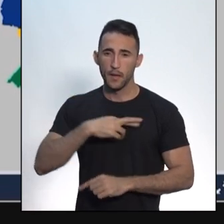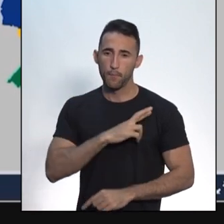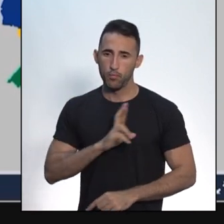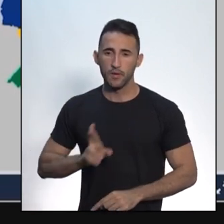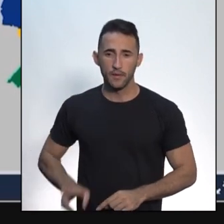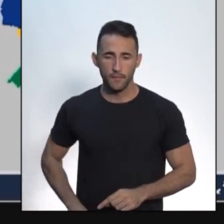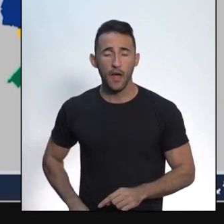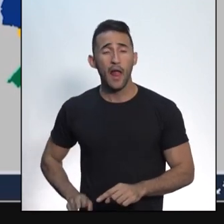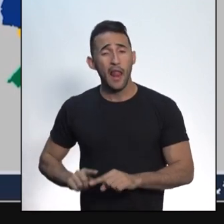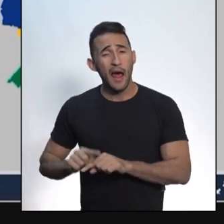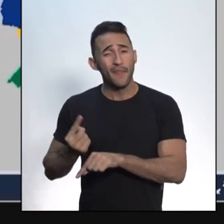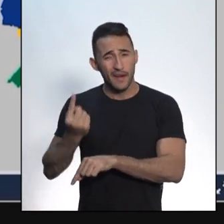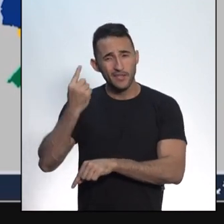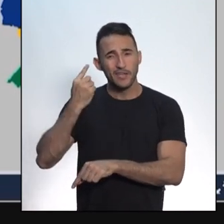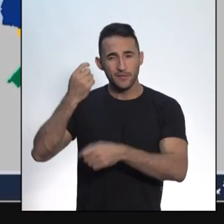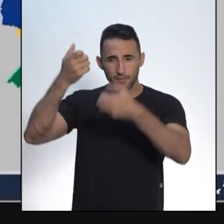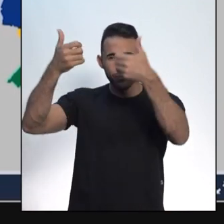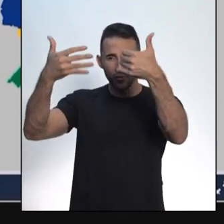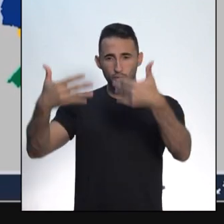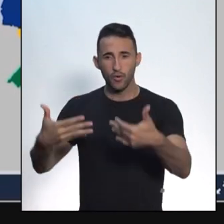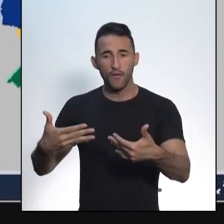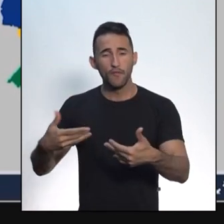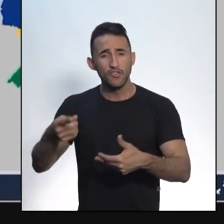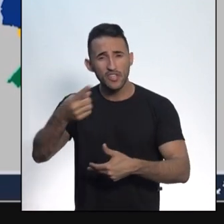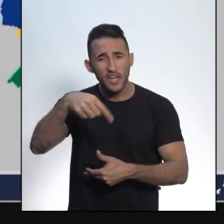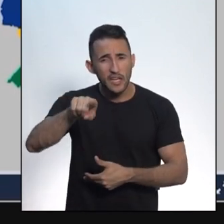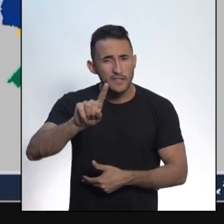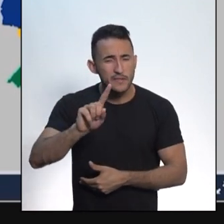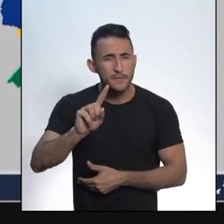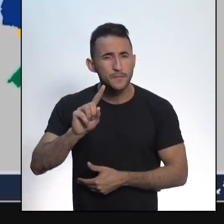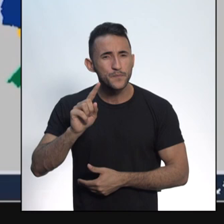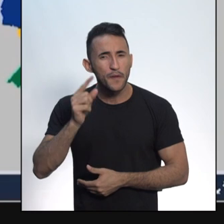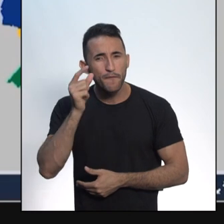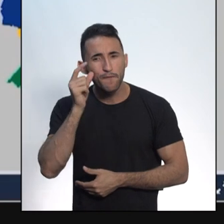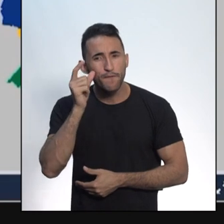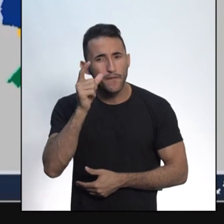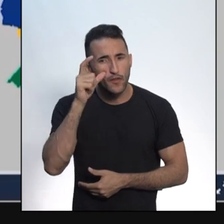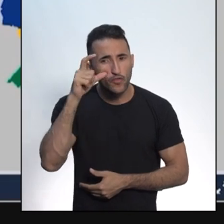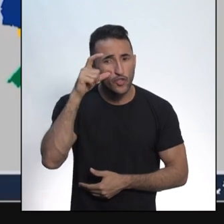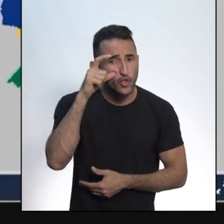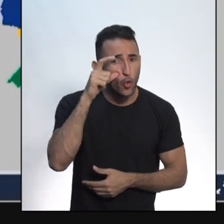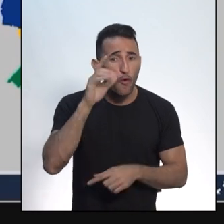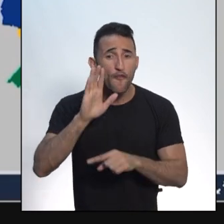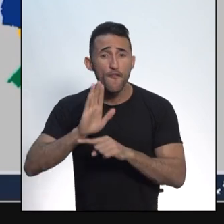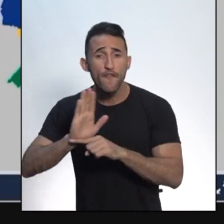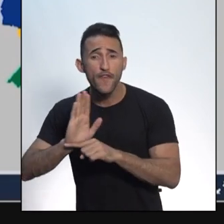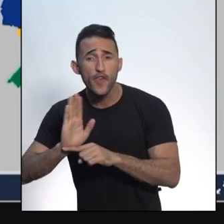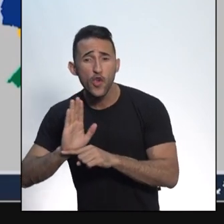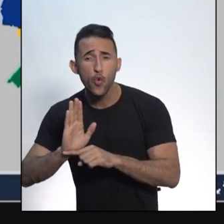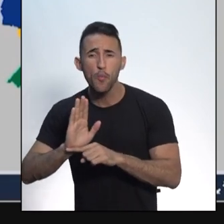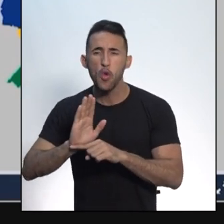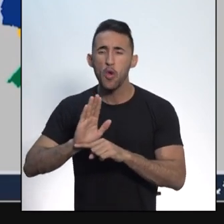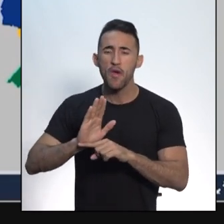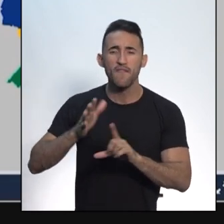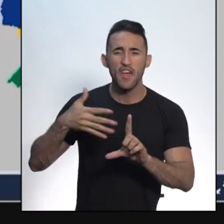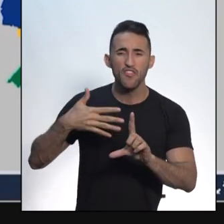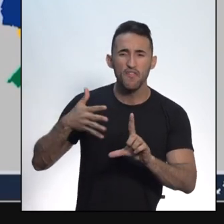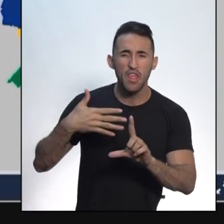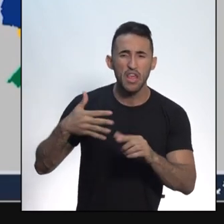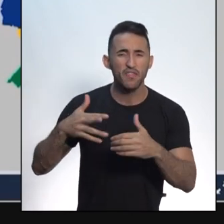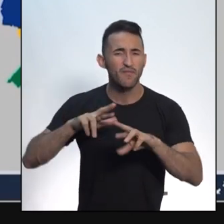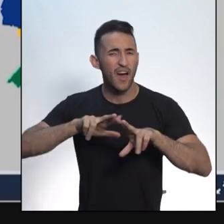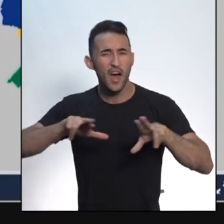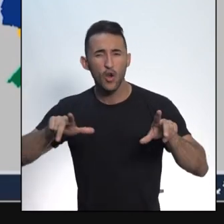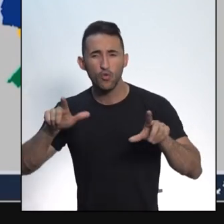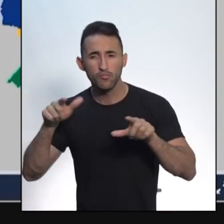havia citado anteriormente. Você já deve ter visto em filmes e em séries, no Netflix ou em qualquer outro lugar,